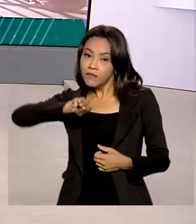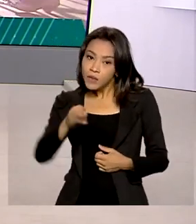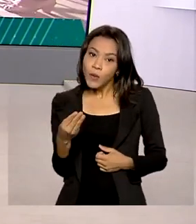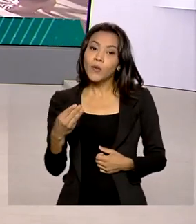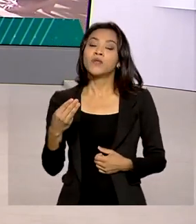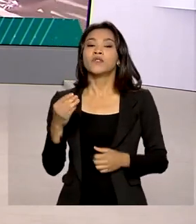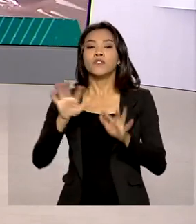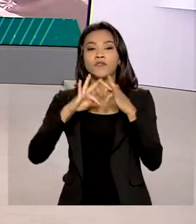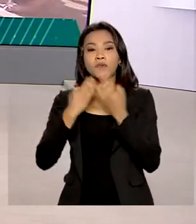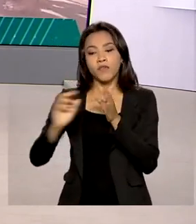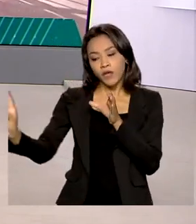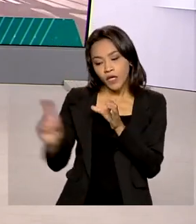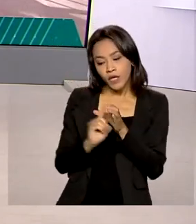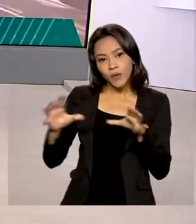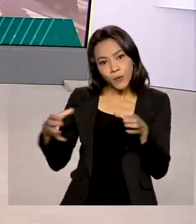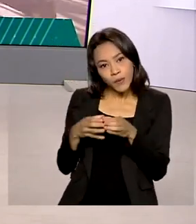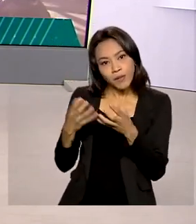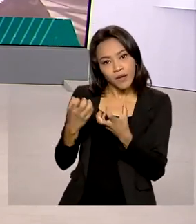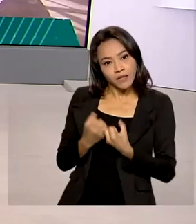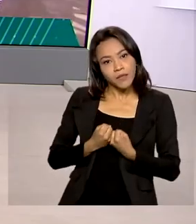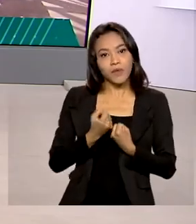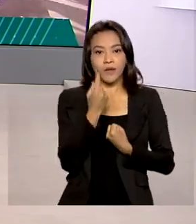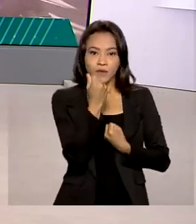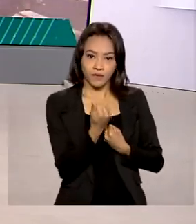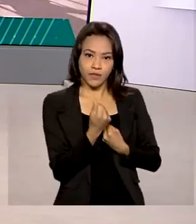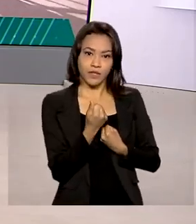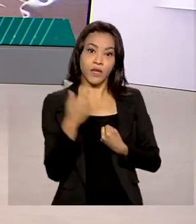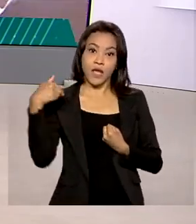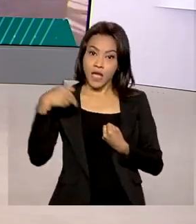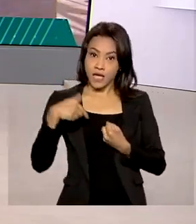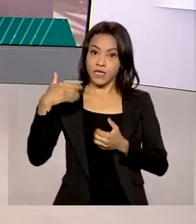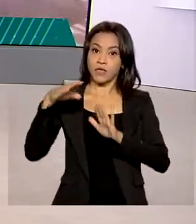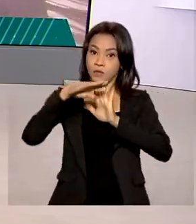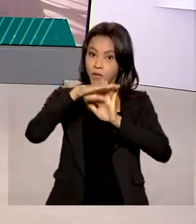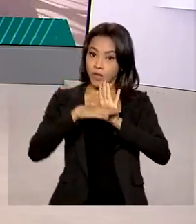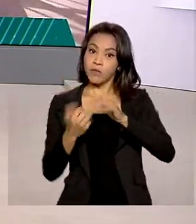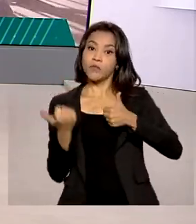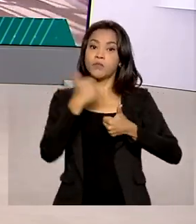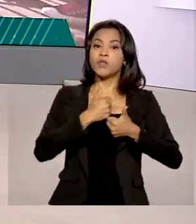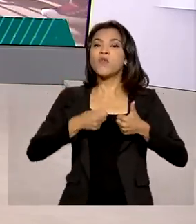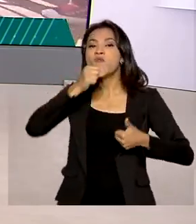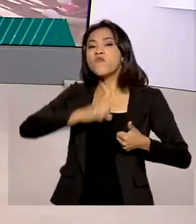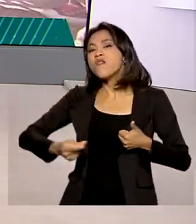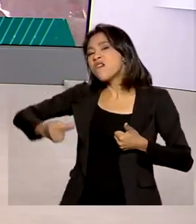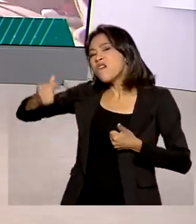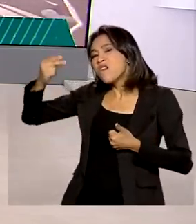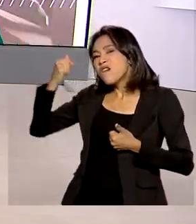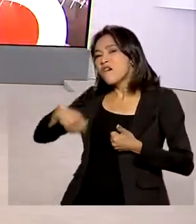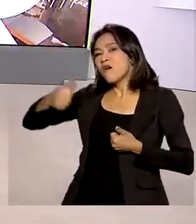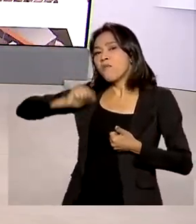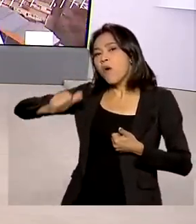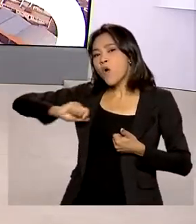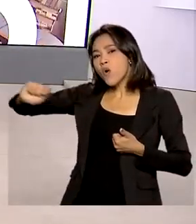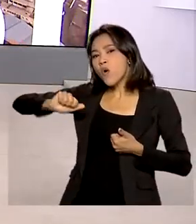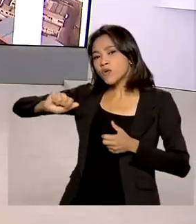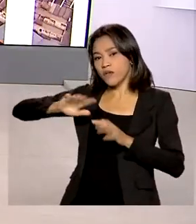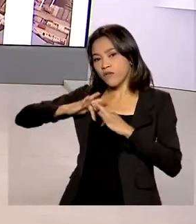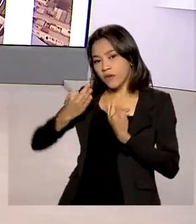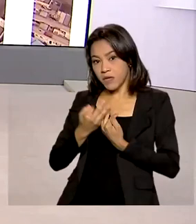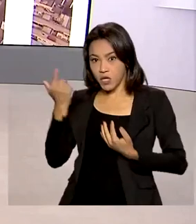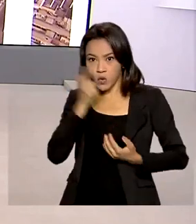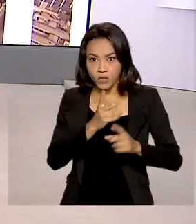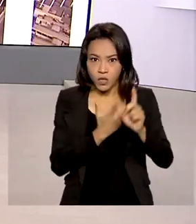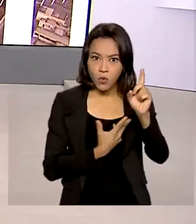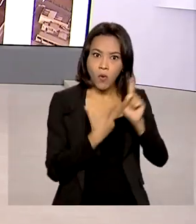e começam a receber agora em janeiro. O programa substituiu o Bolsa Família e atingiu o recorde de mais de 17